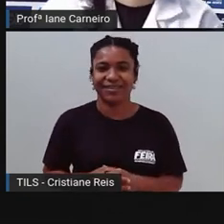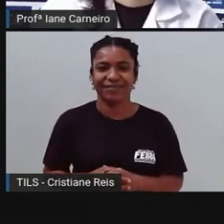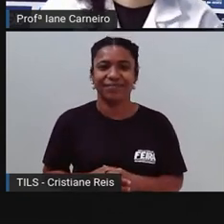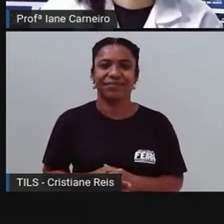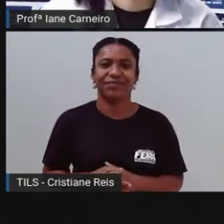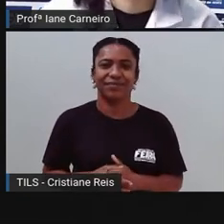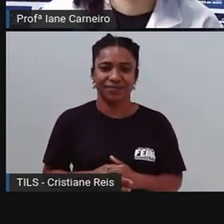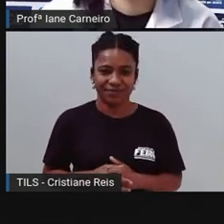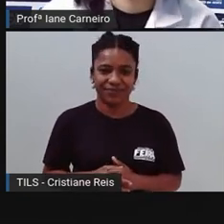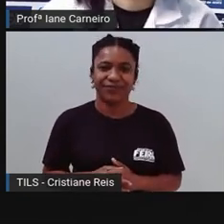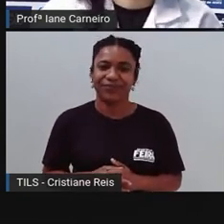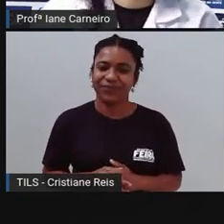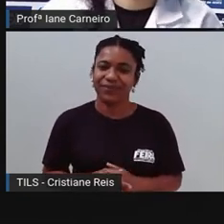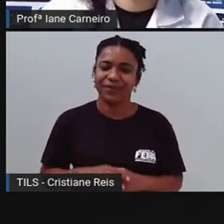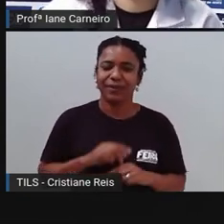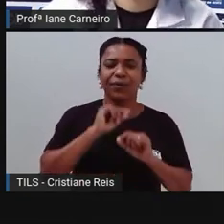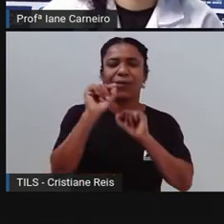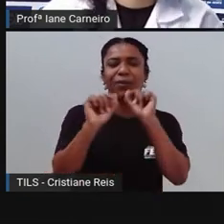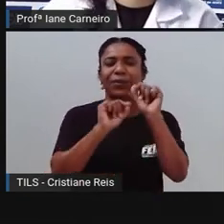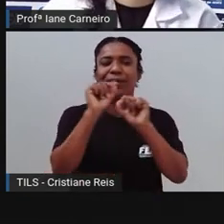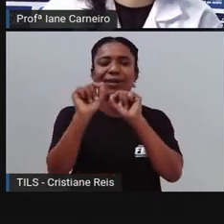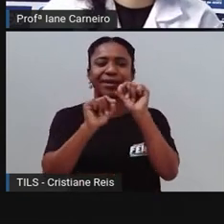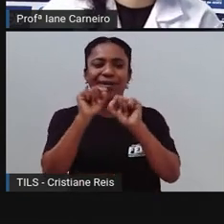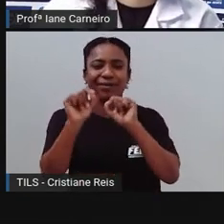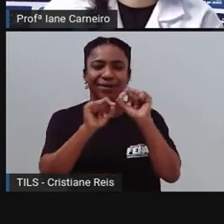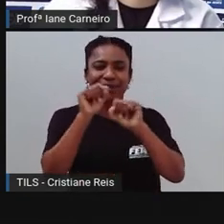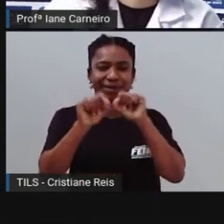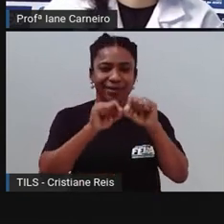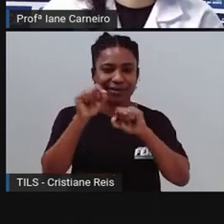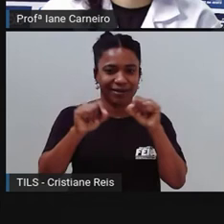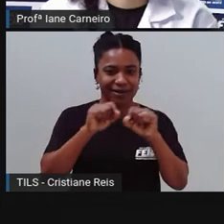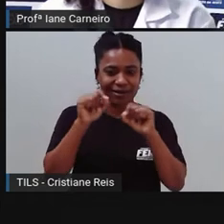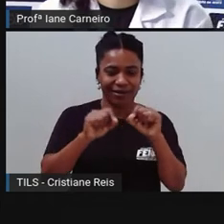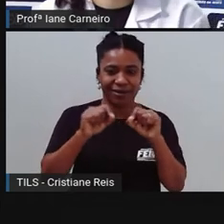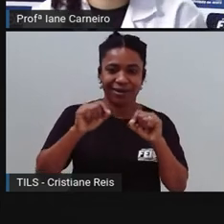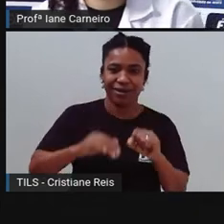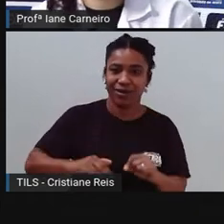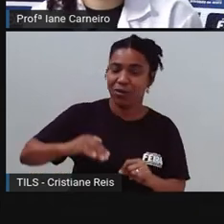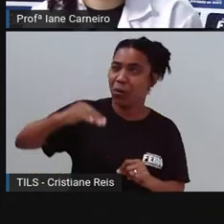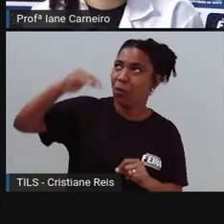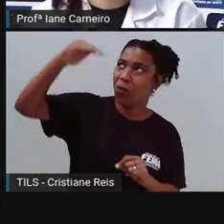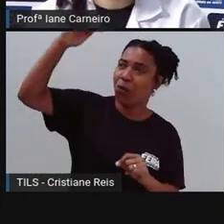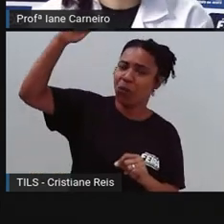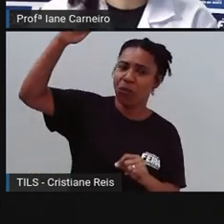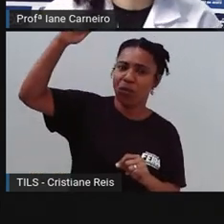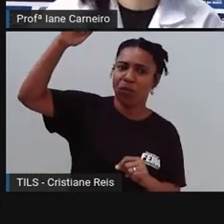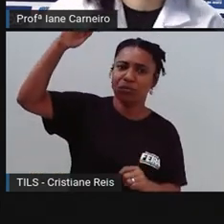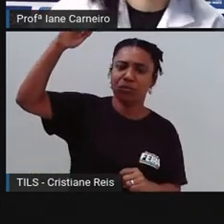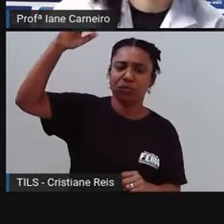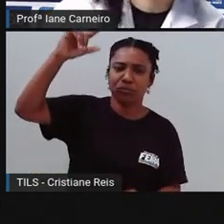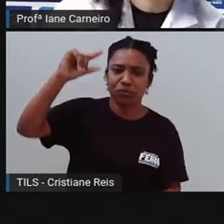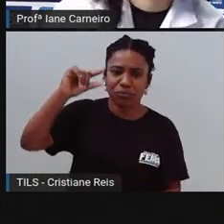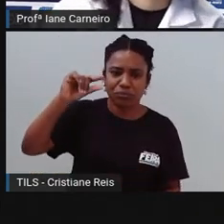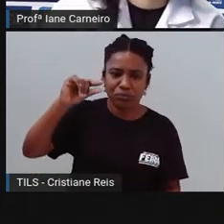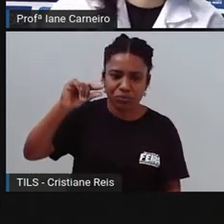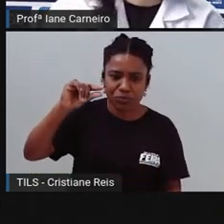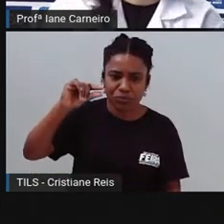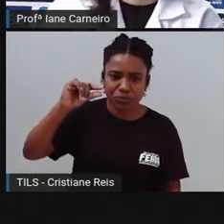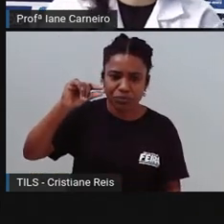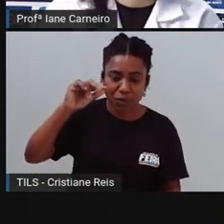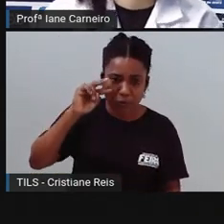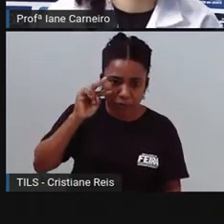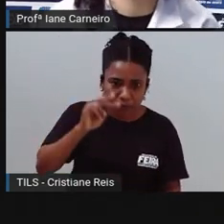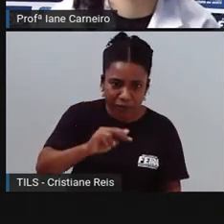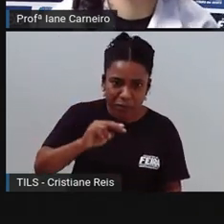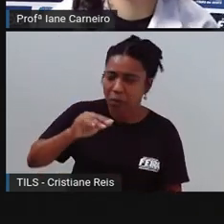Próximo. O que é? O que é? Que quanto maior, menos se vê. Quanto menor, mais